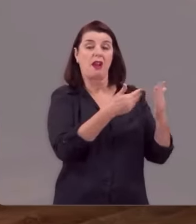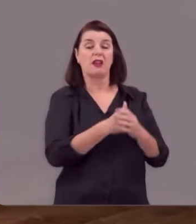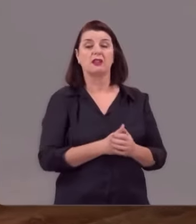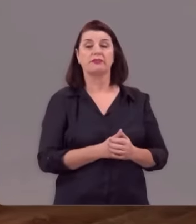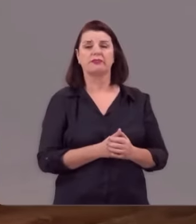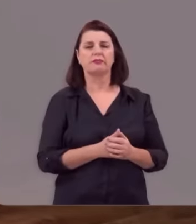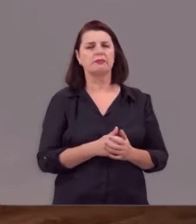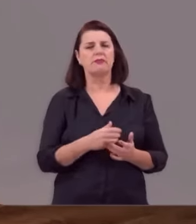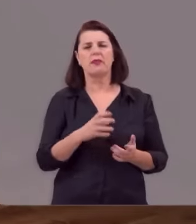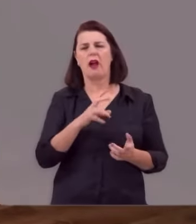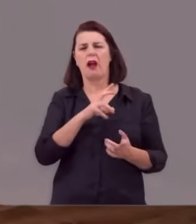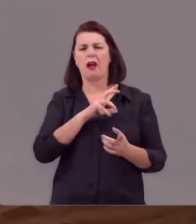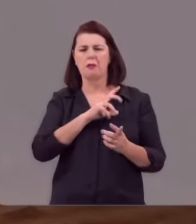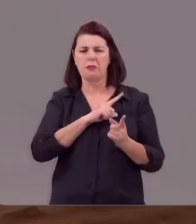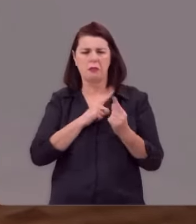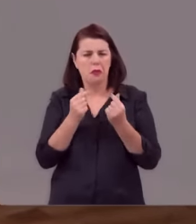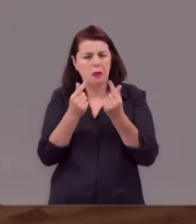Amor ao dinheiro é um grande problema.